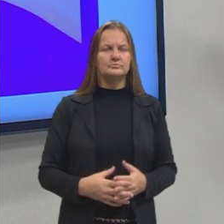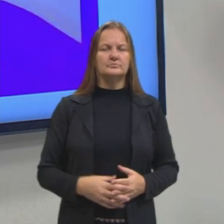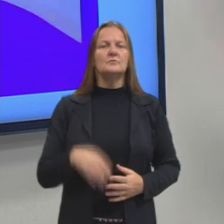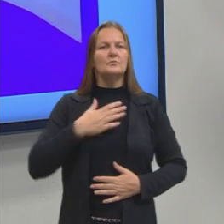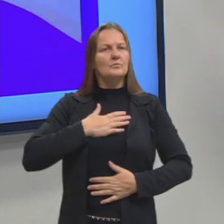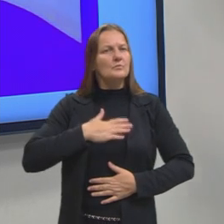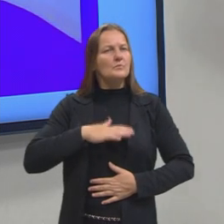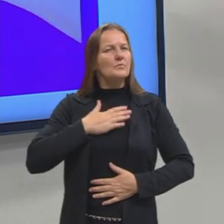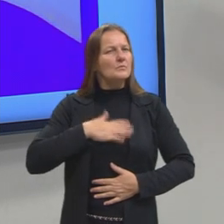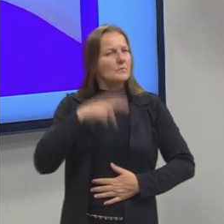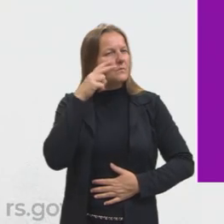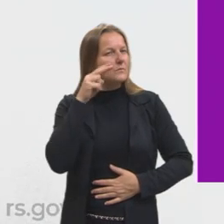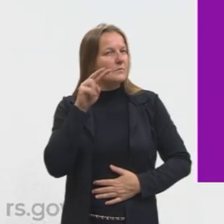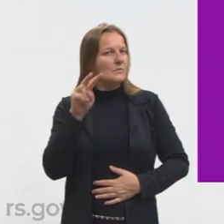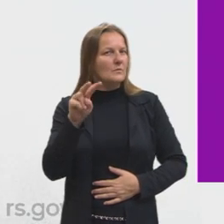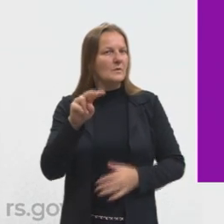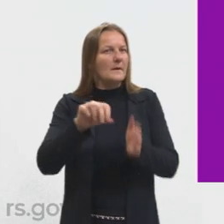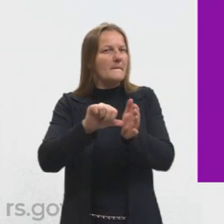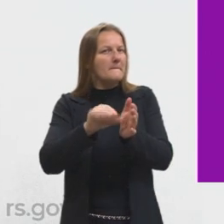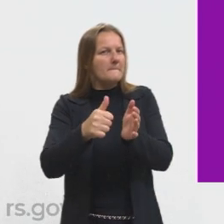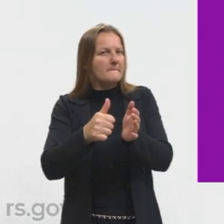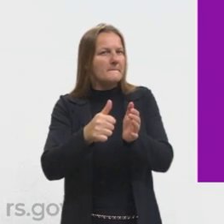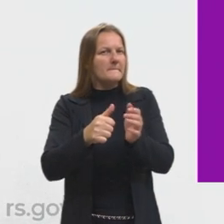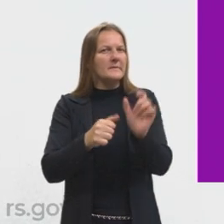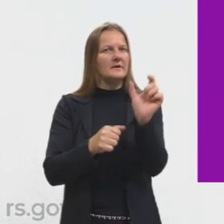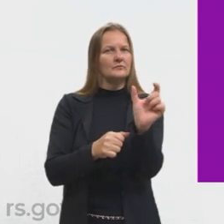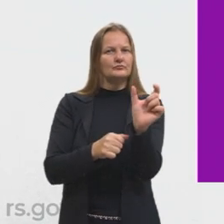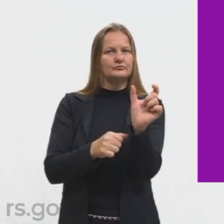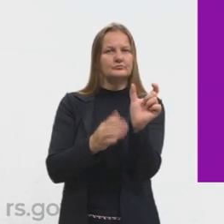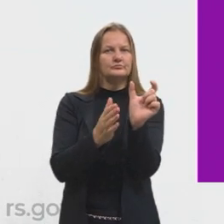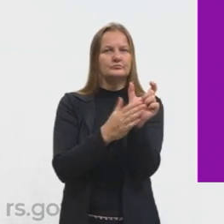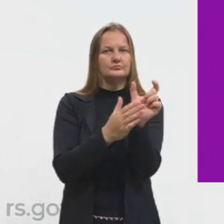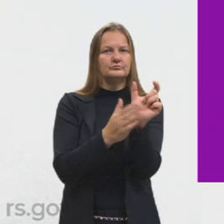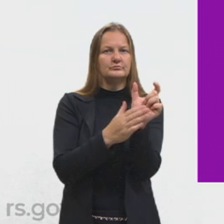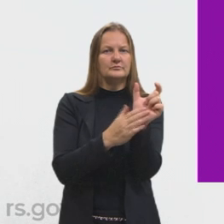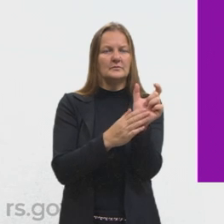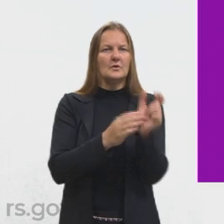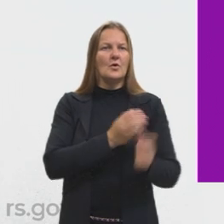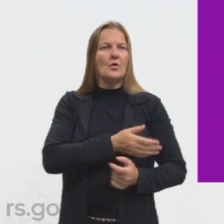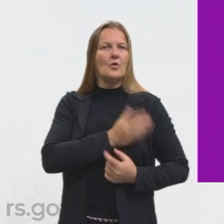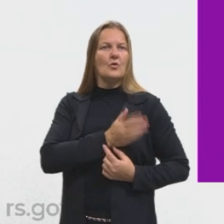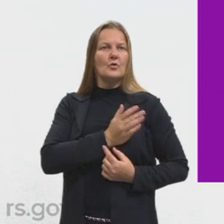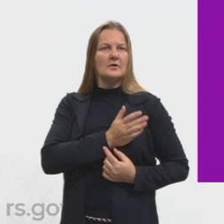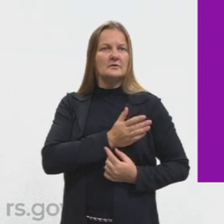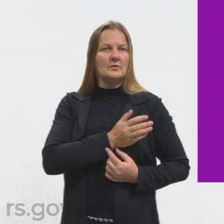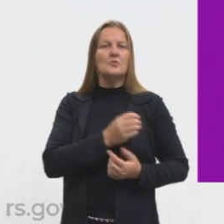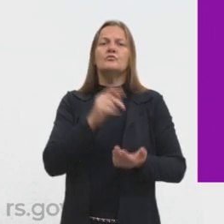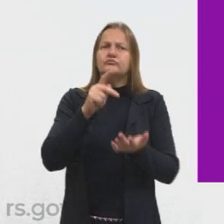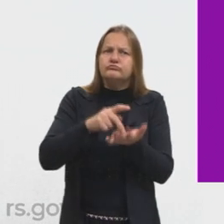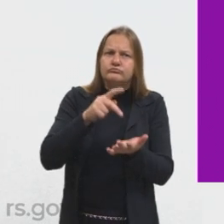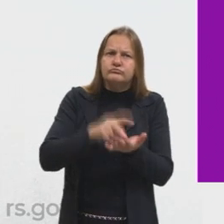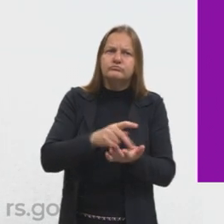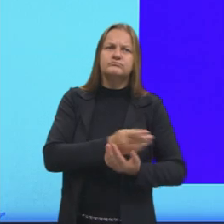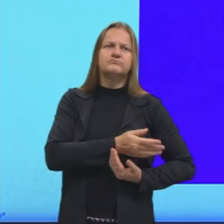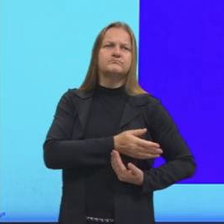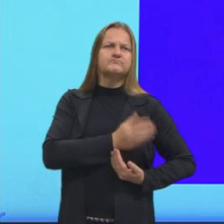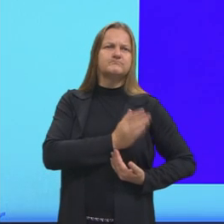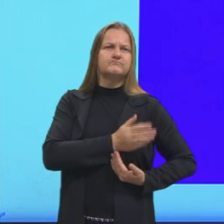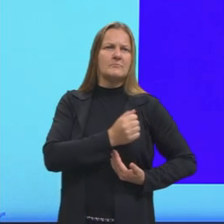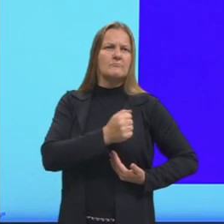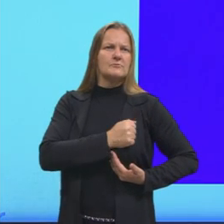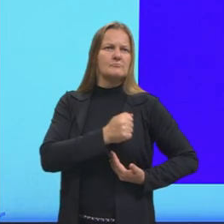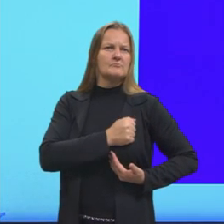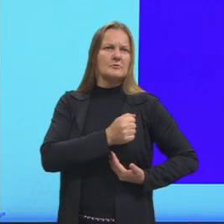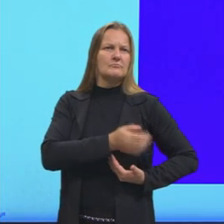calma, na primeira imagem ali sobre denotação, a gente tem um coração bem realista. Apesar de ser um